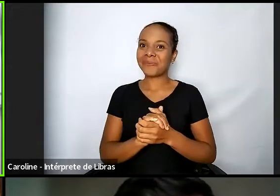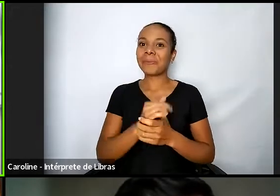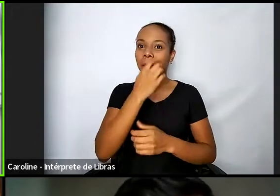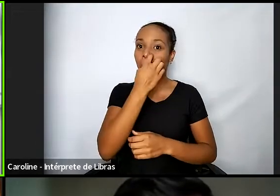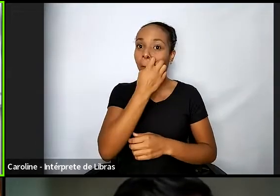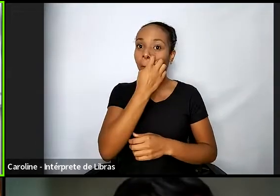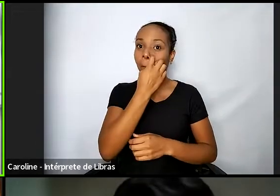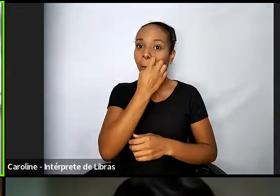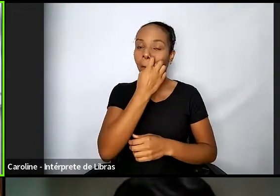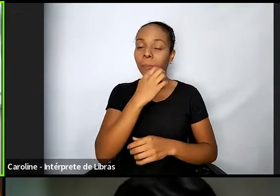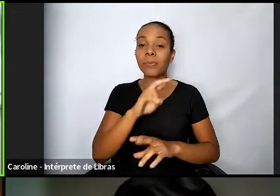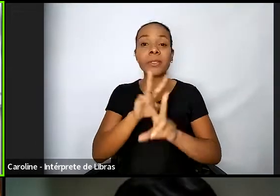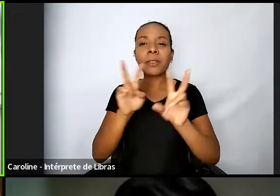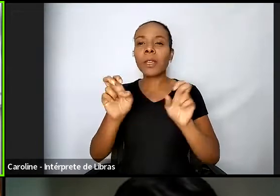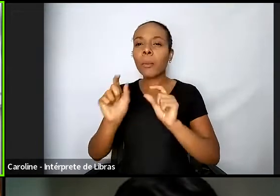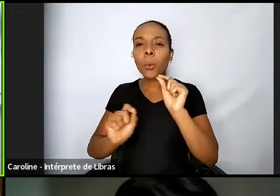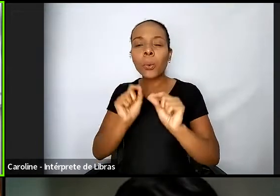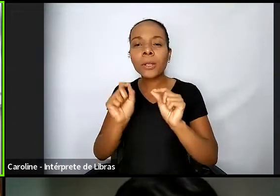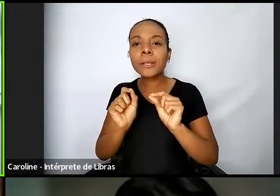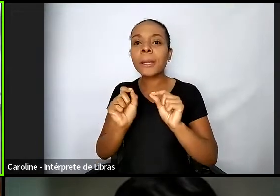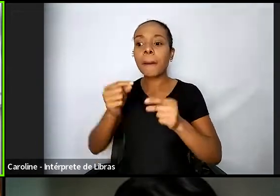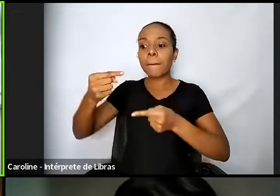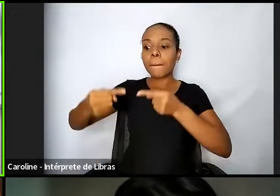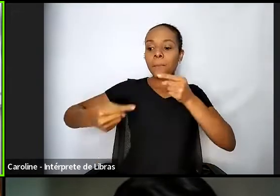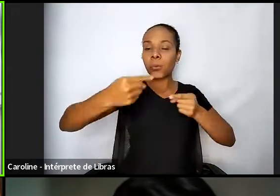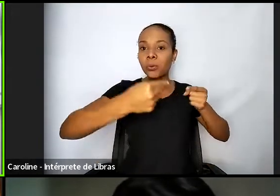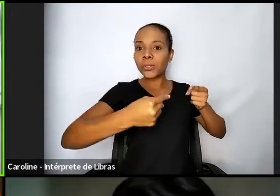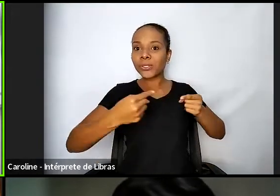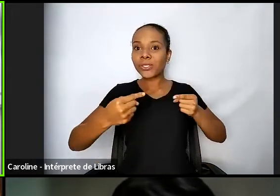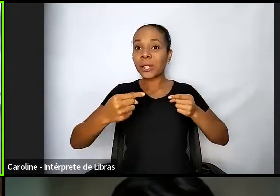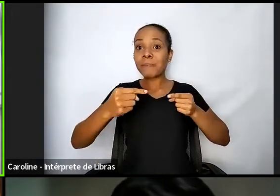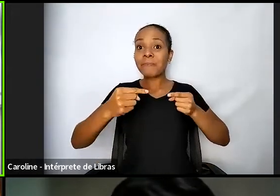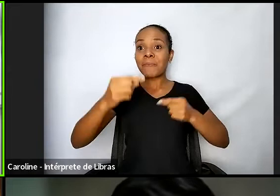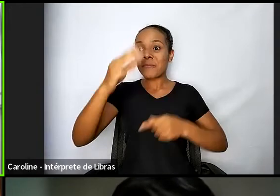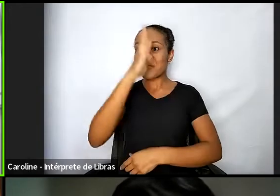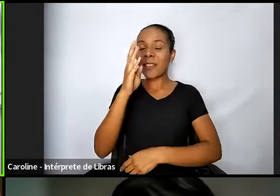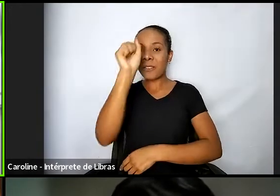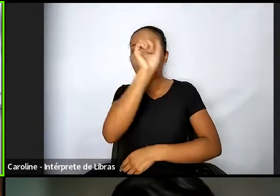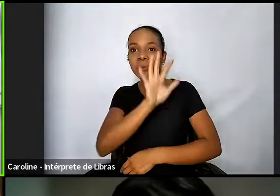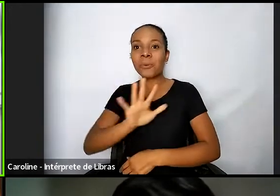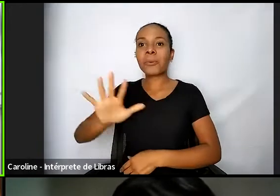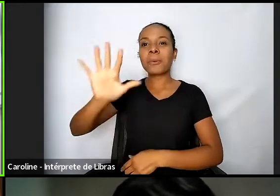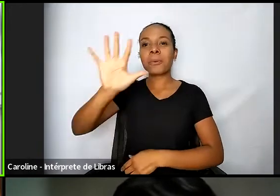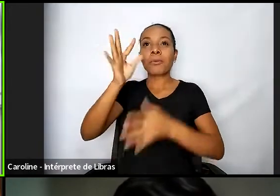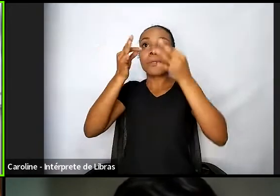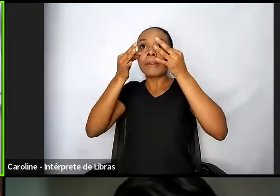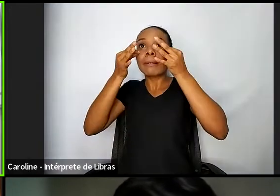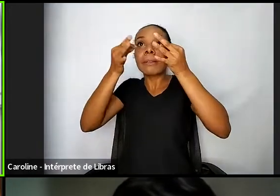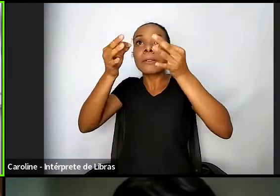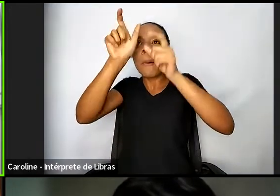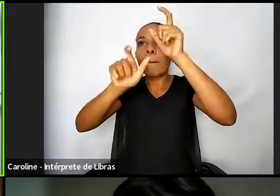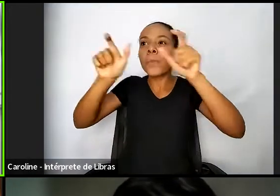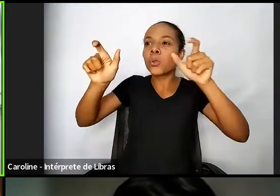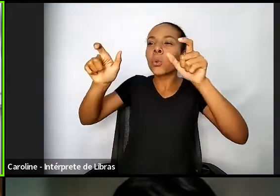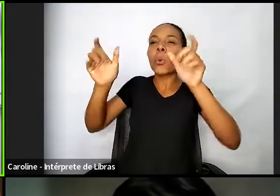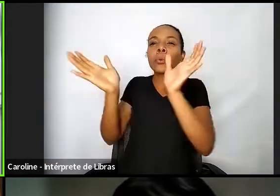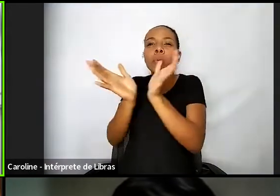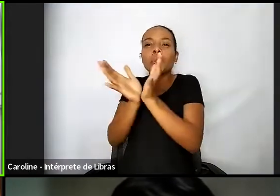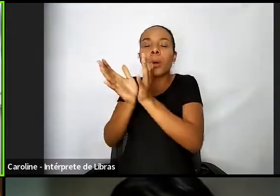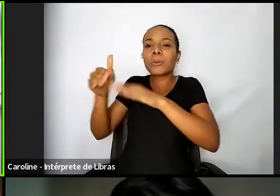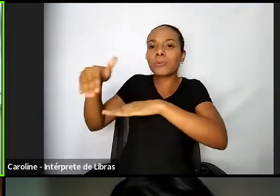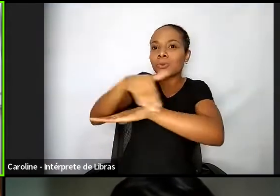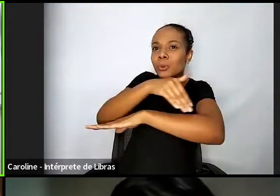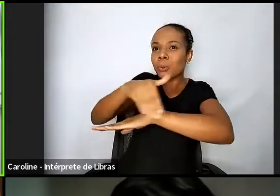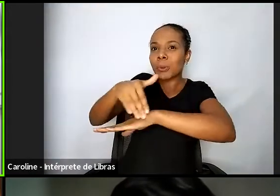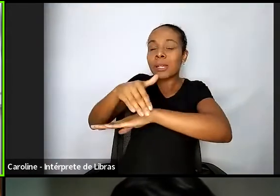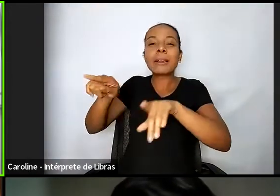nacional de atenção às pessoas em situação de rua e sobre a invisibilidade dessas pessoas. Então,